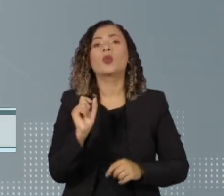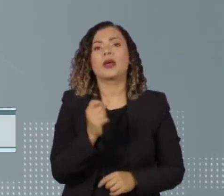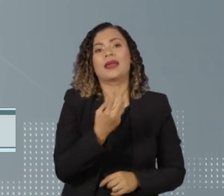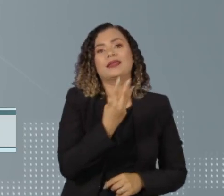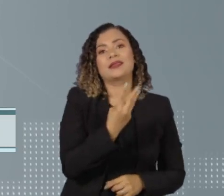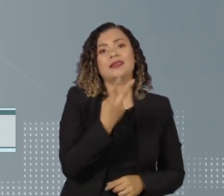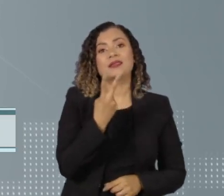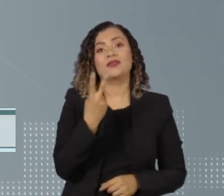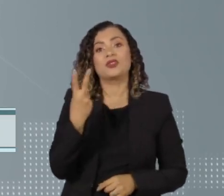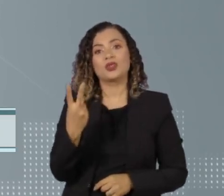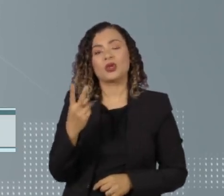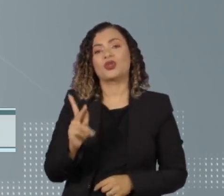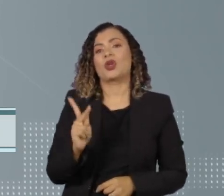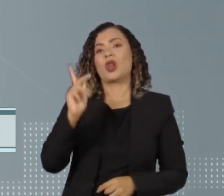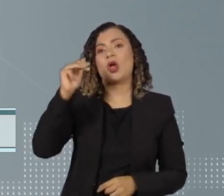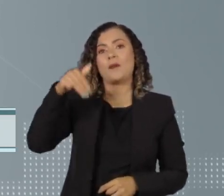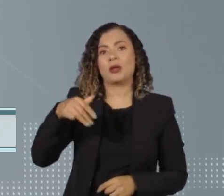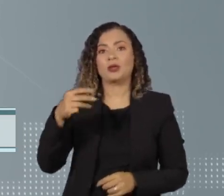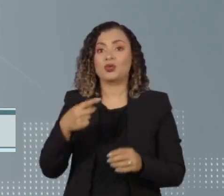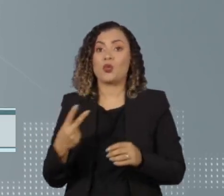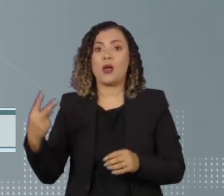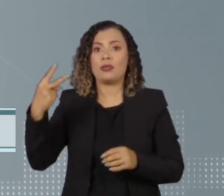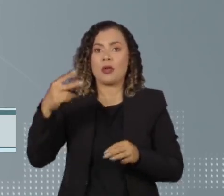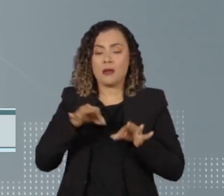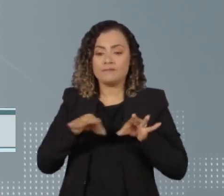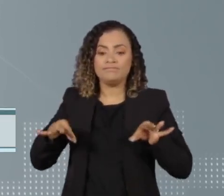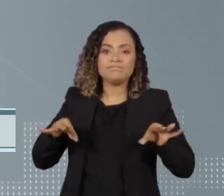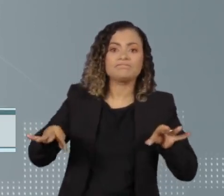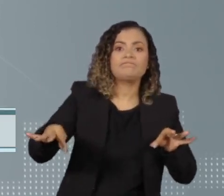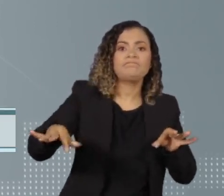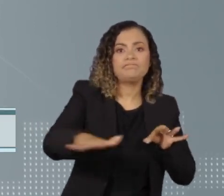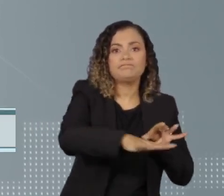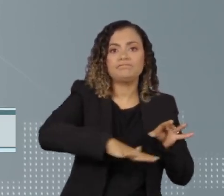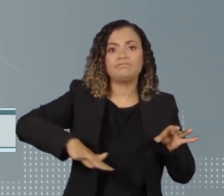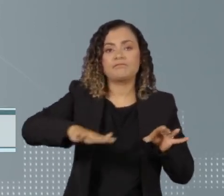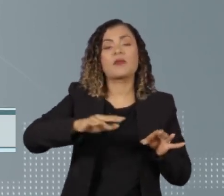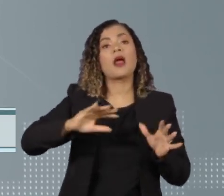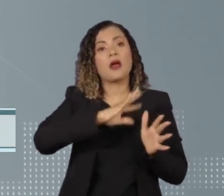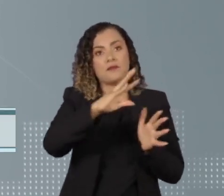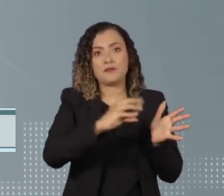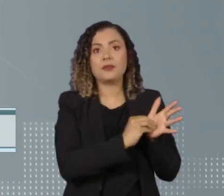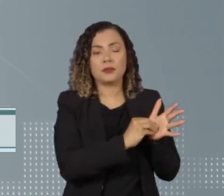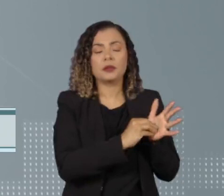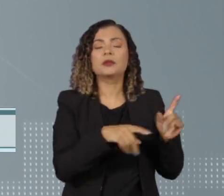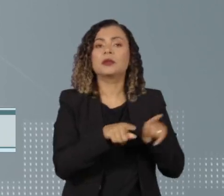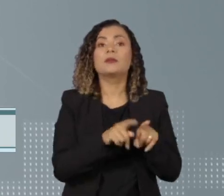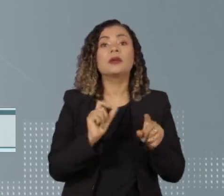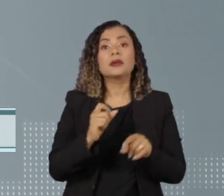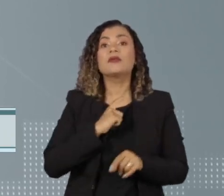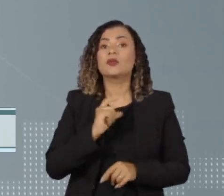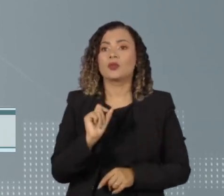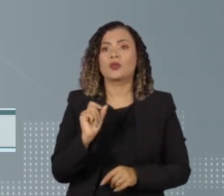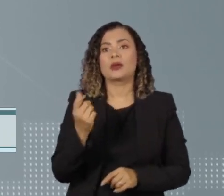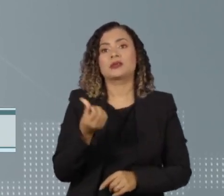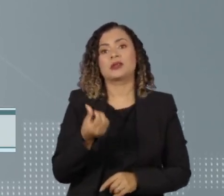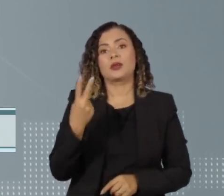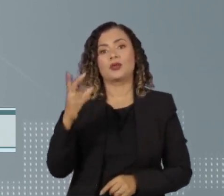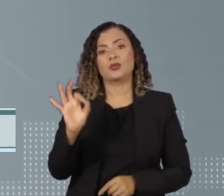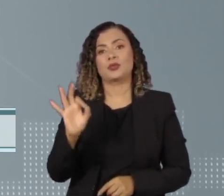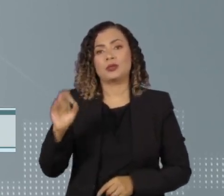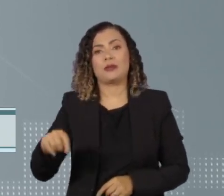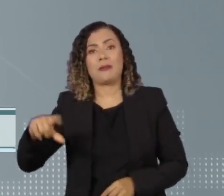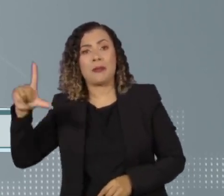322 quilômetros quadrados na Amazônia. 62% de aumento em relação a fevereiro do ano